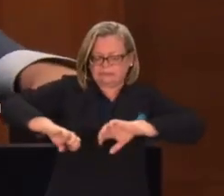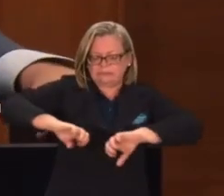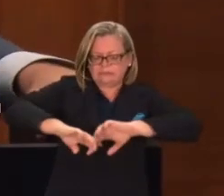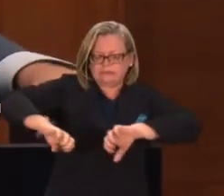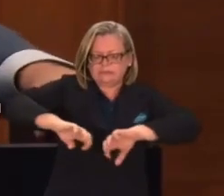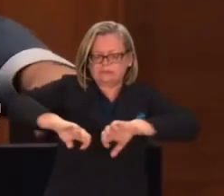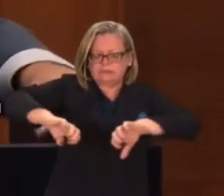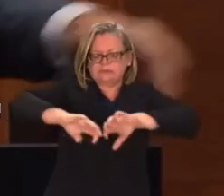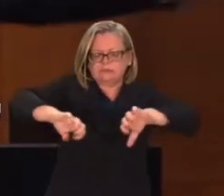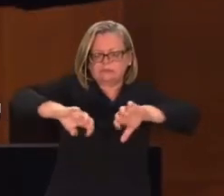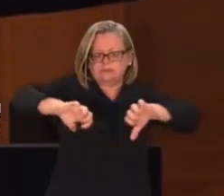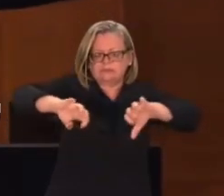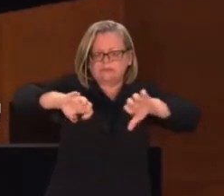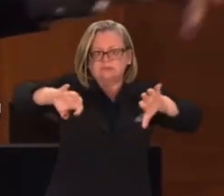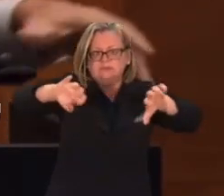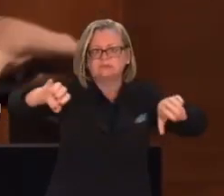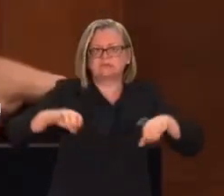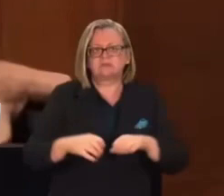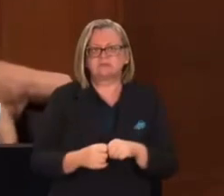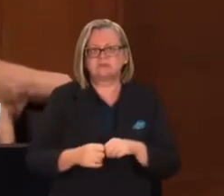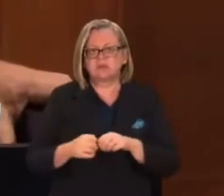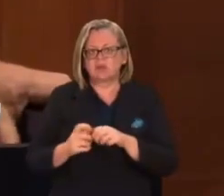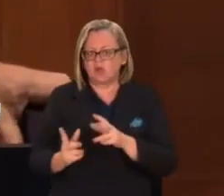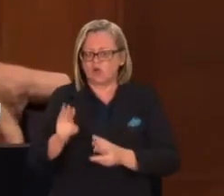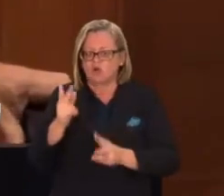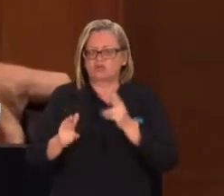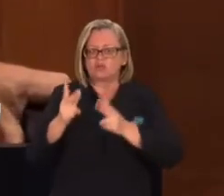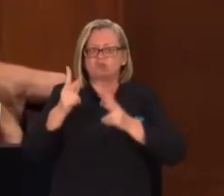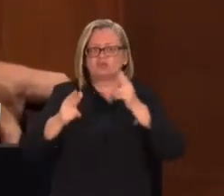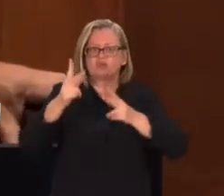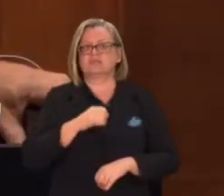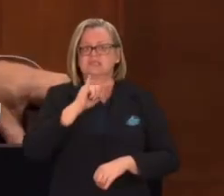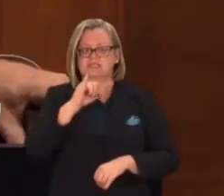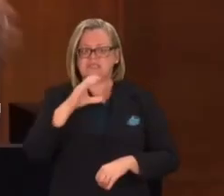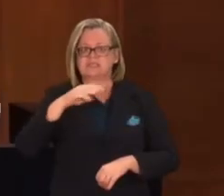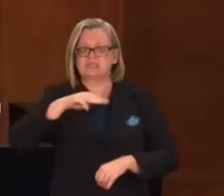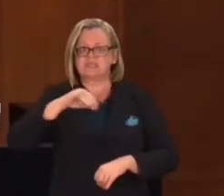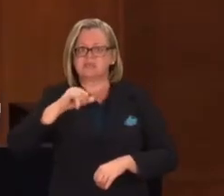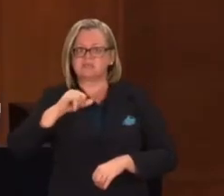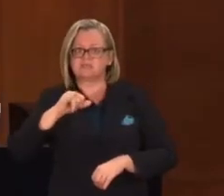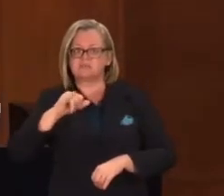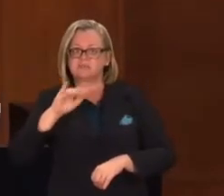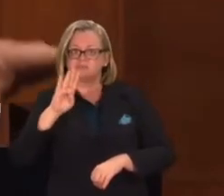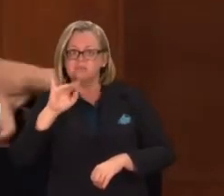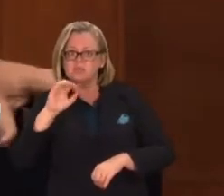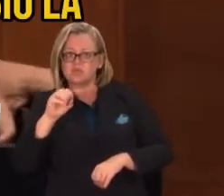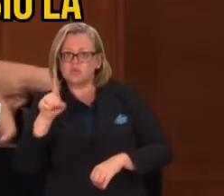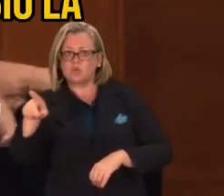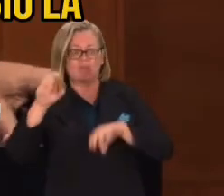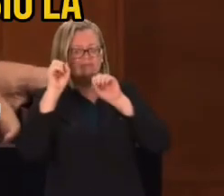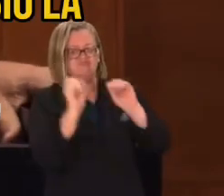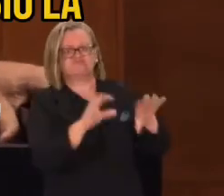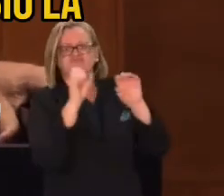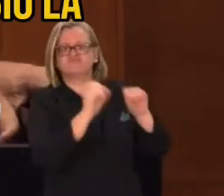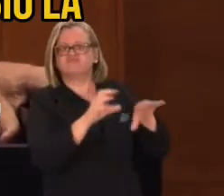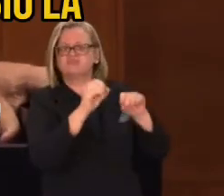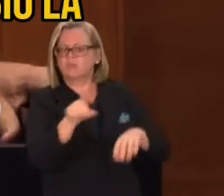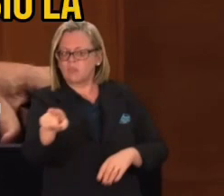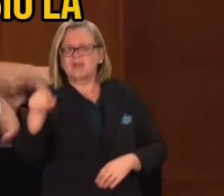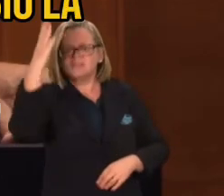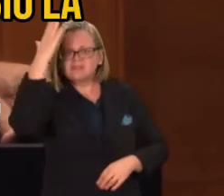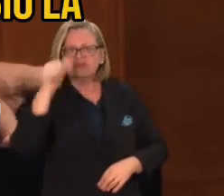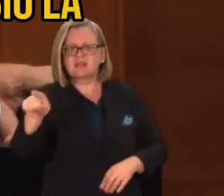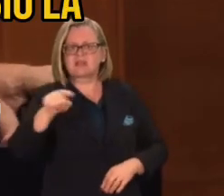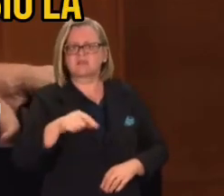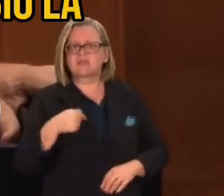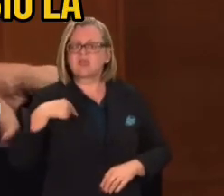mas não é. Não é seco que nem nós vimos. É seco com água. Com curicho. Eu fui lá em 2020, 2021. Eu fui lá dentro do fogo.